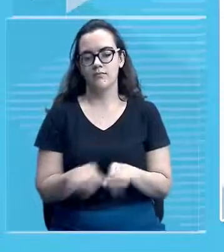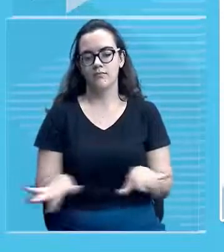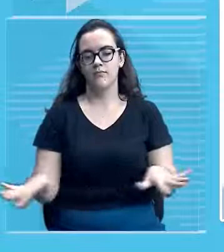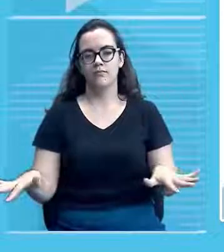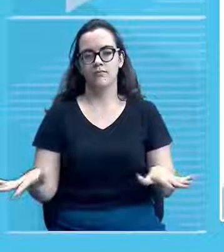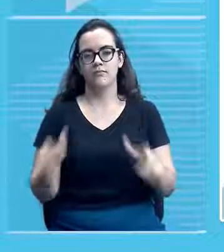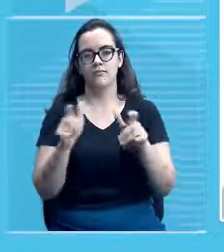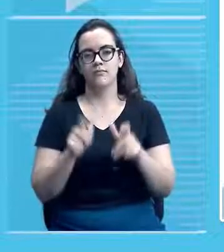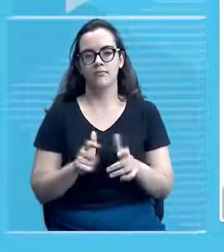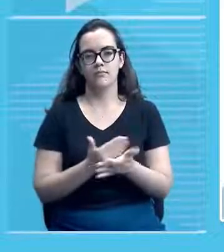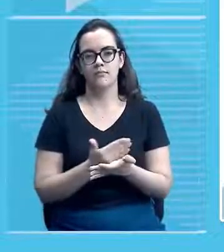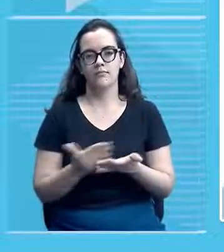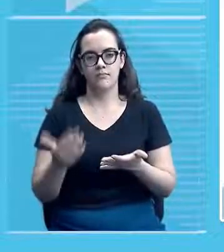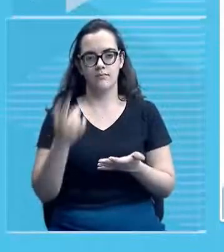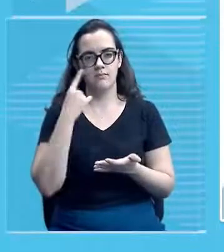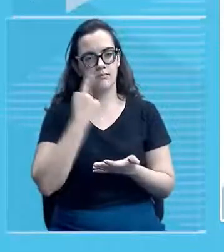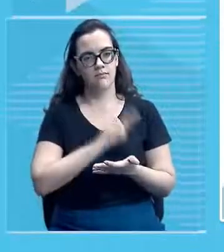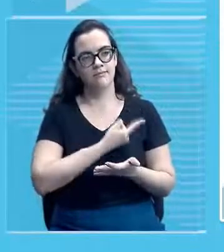Parnaíba, ok?